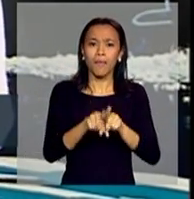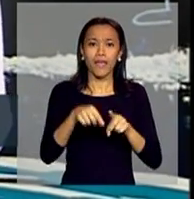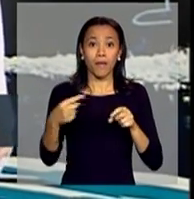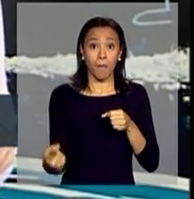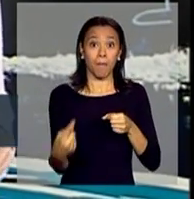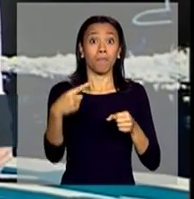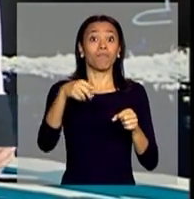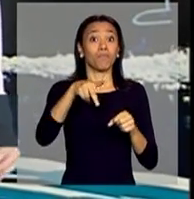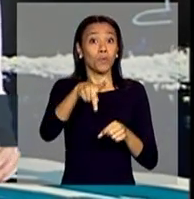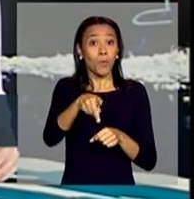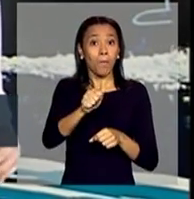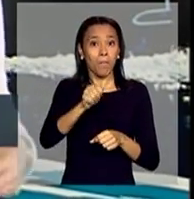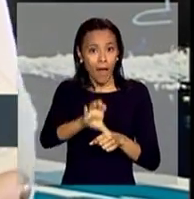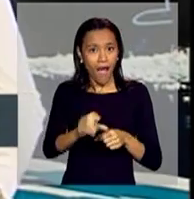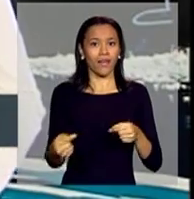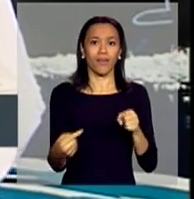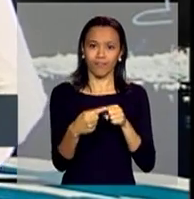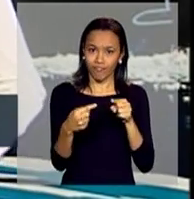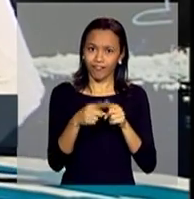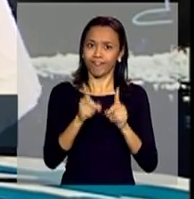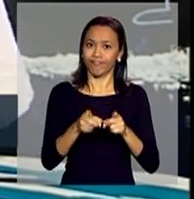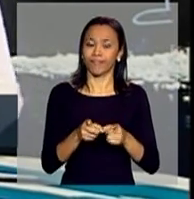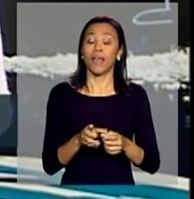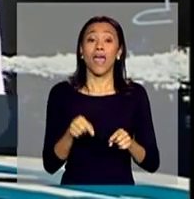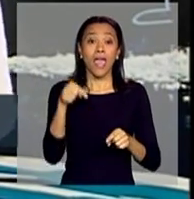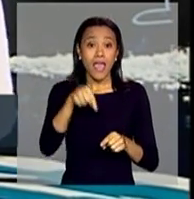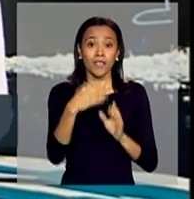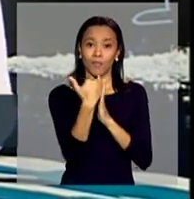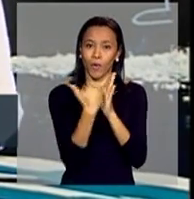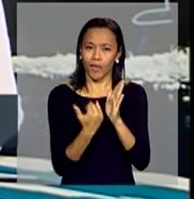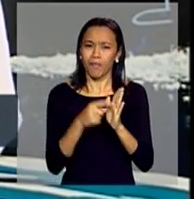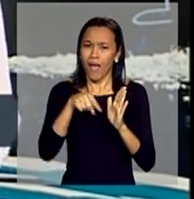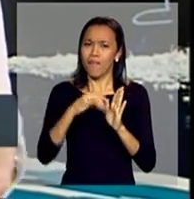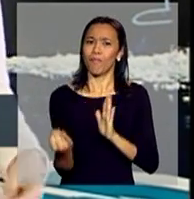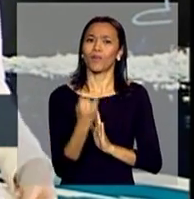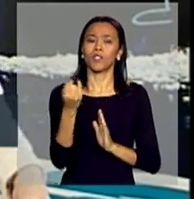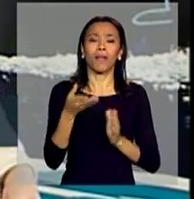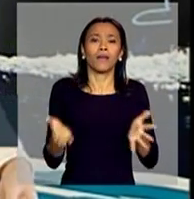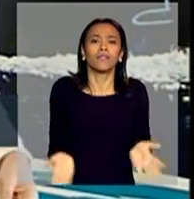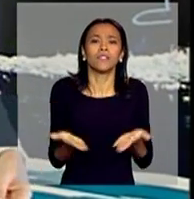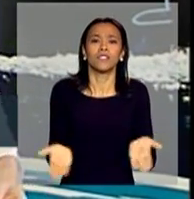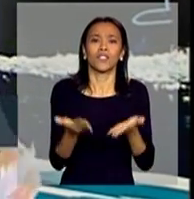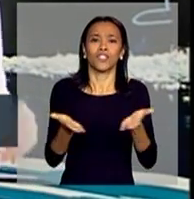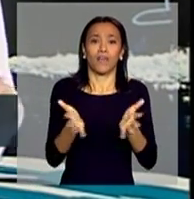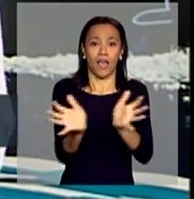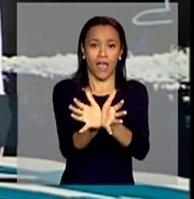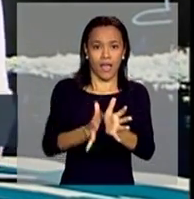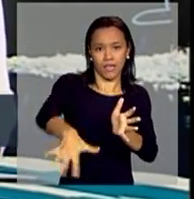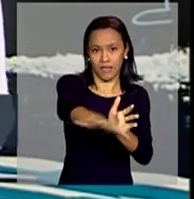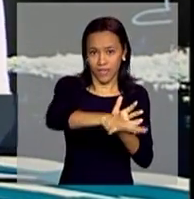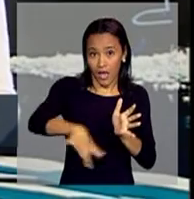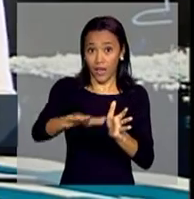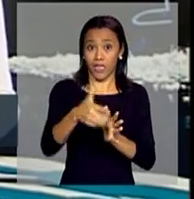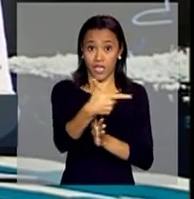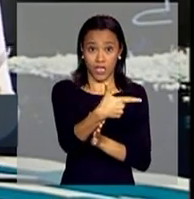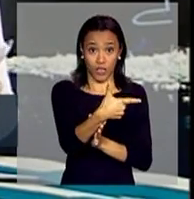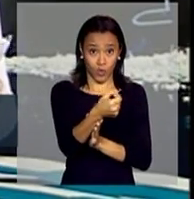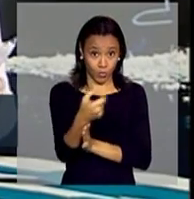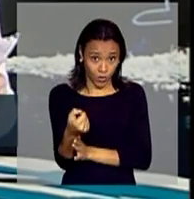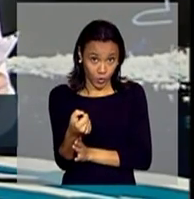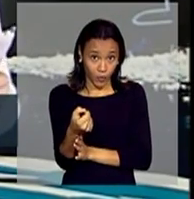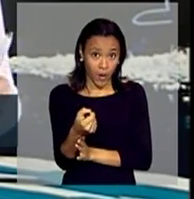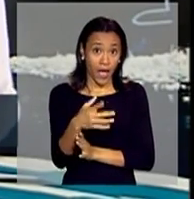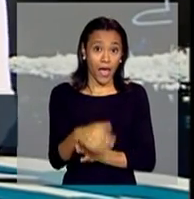PAC, o programa de aceleração do crescimento. Esse programa foi importante também para incentivar esse setor. Em 2000, era